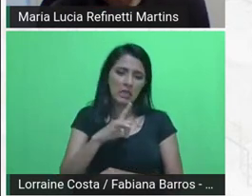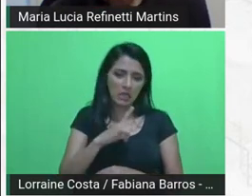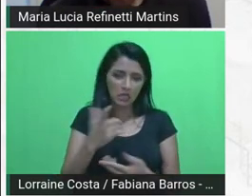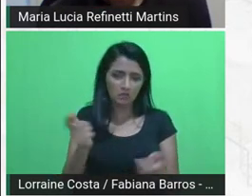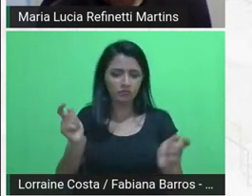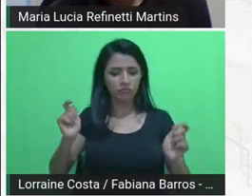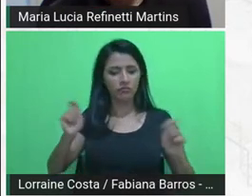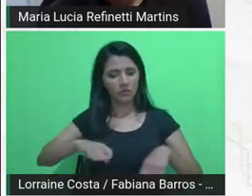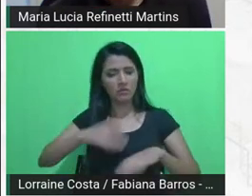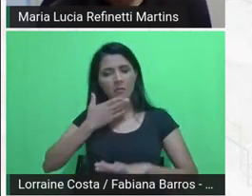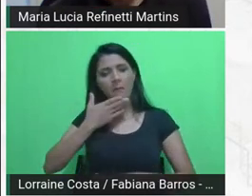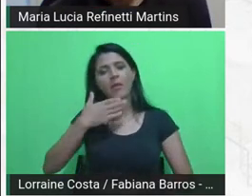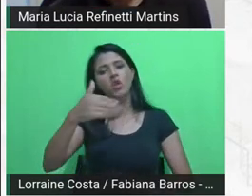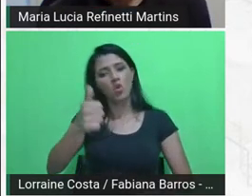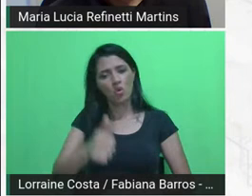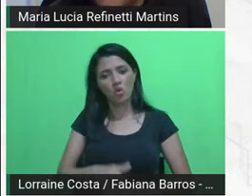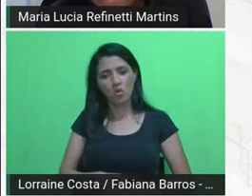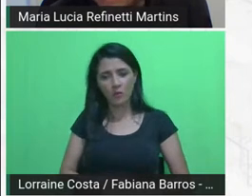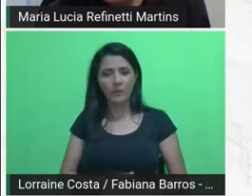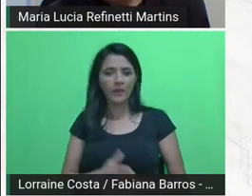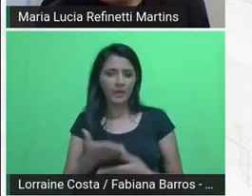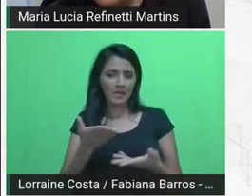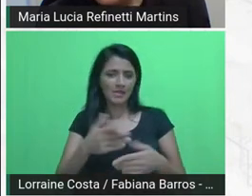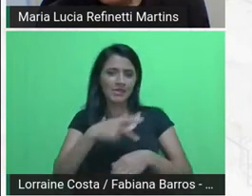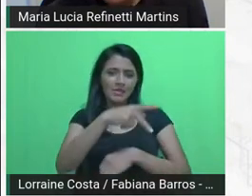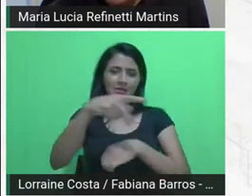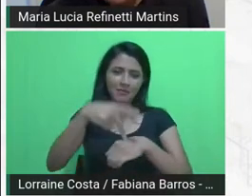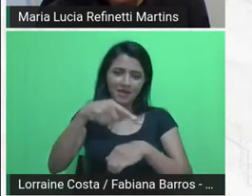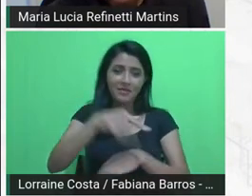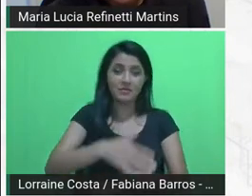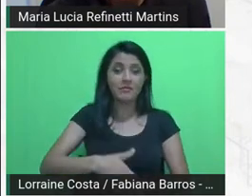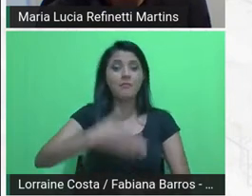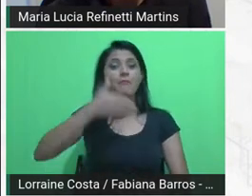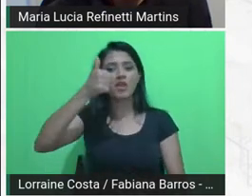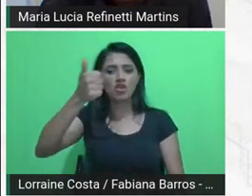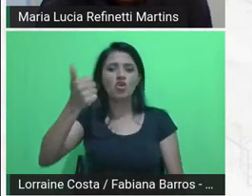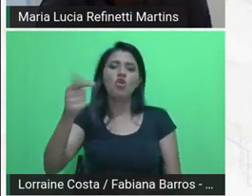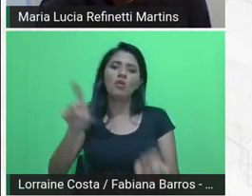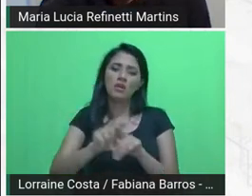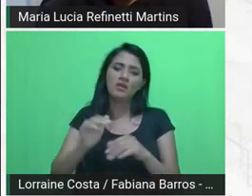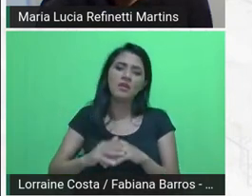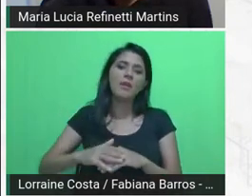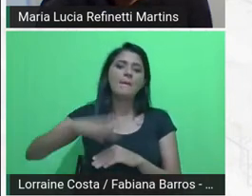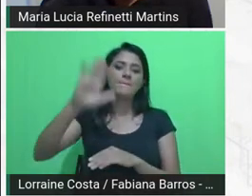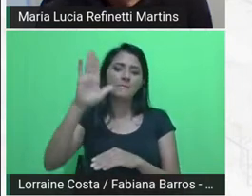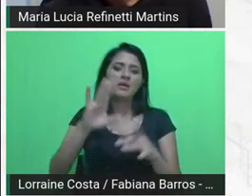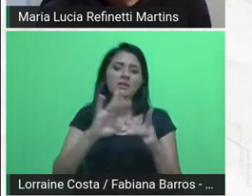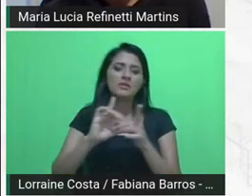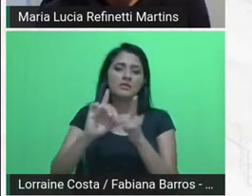melhores num país melhor e mais democrático. Câmbio.